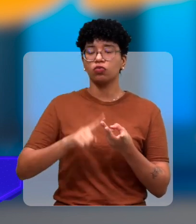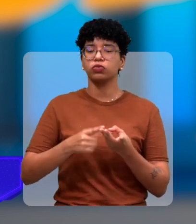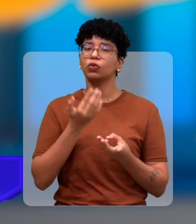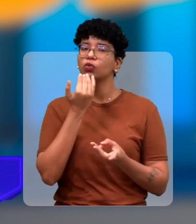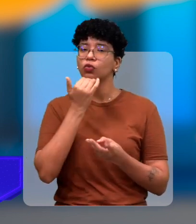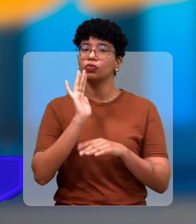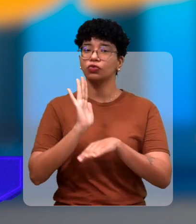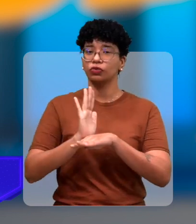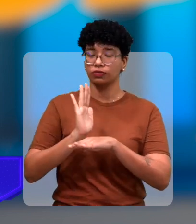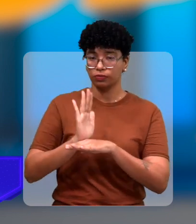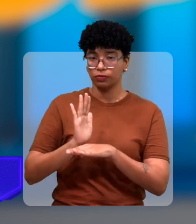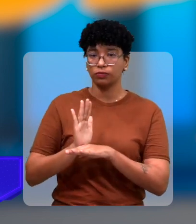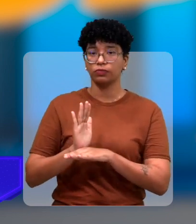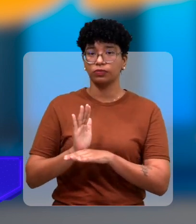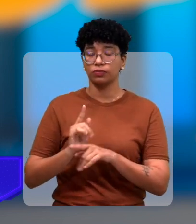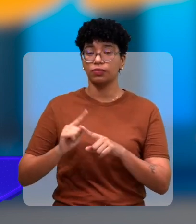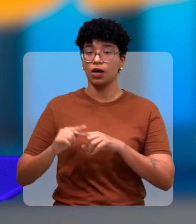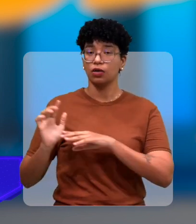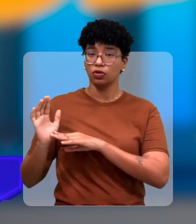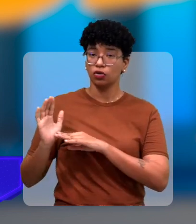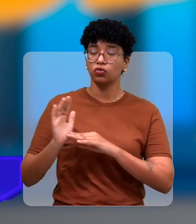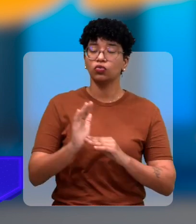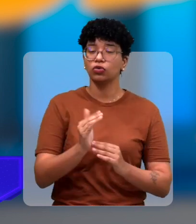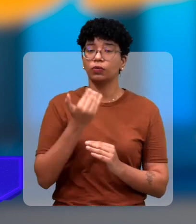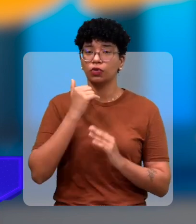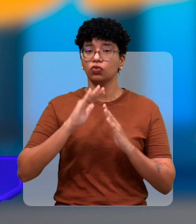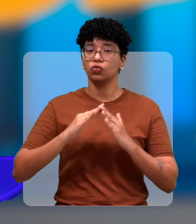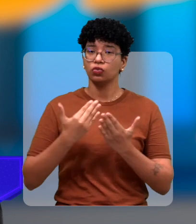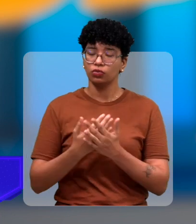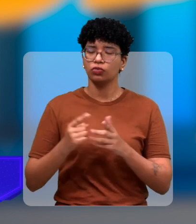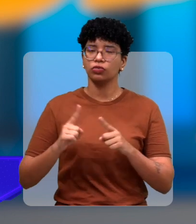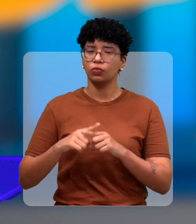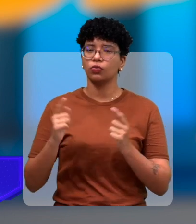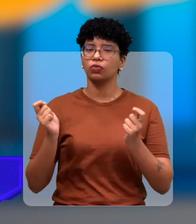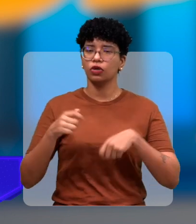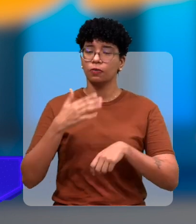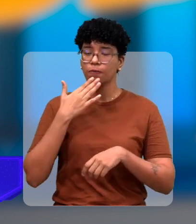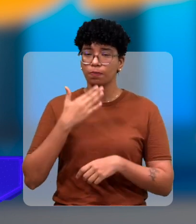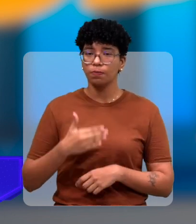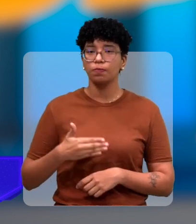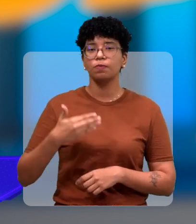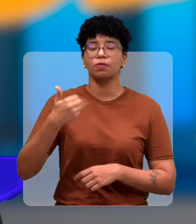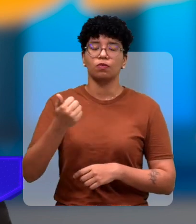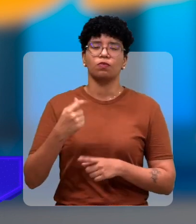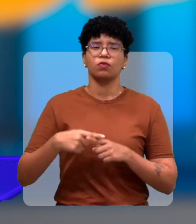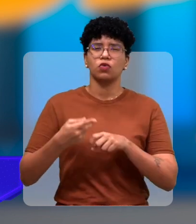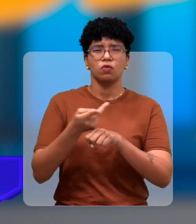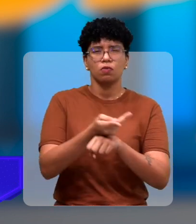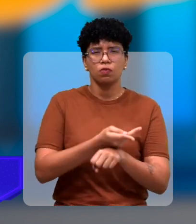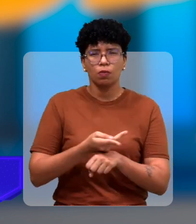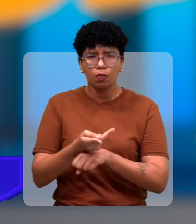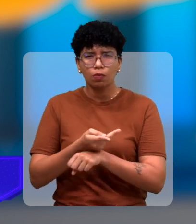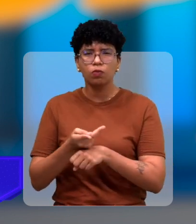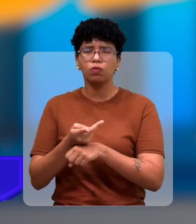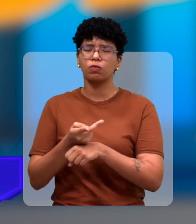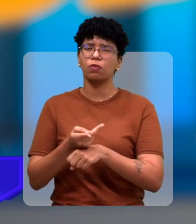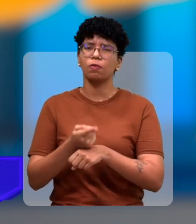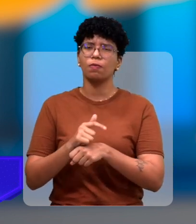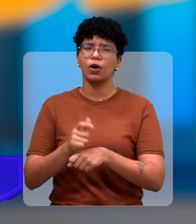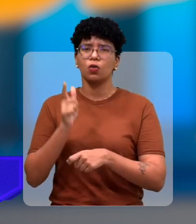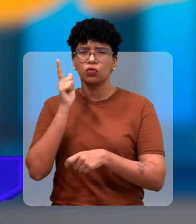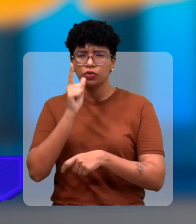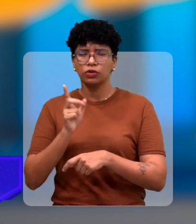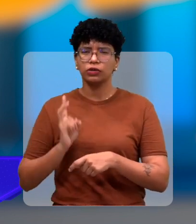e lanche da tarde. Com a ajuda da merenda escolar já dá uma ajuda, né? Mas temos que correr atrás para